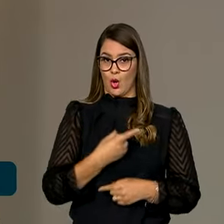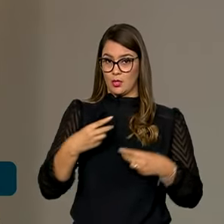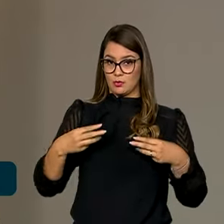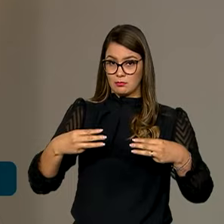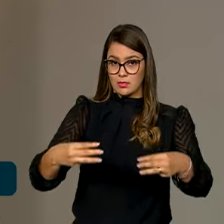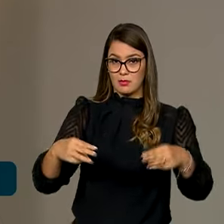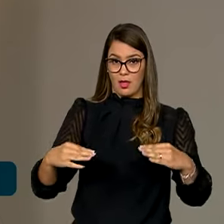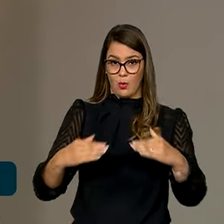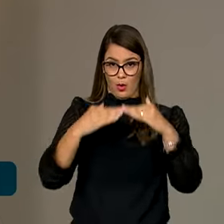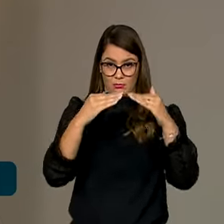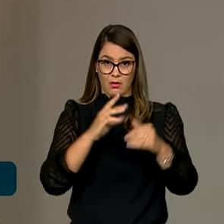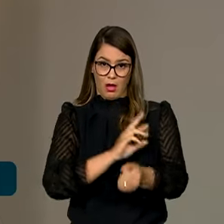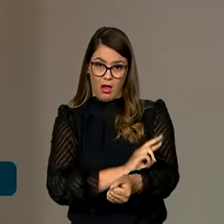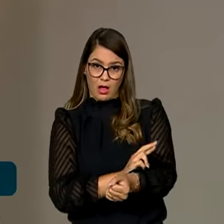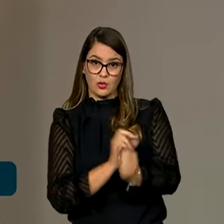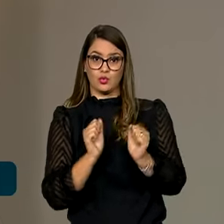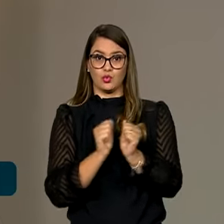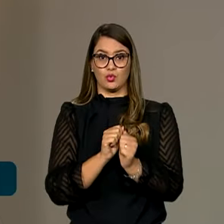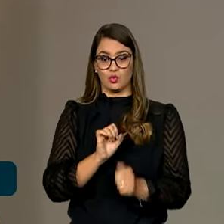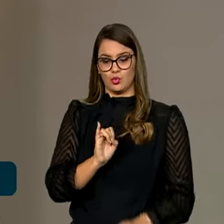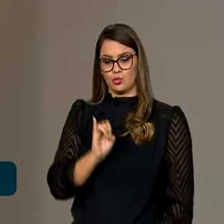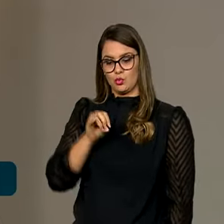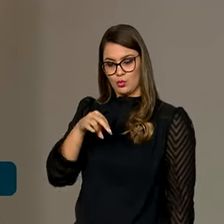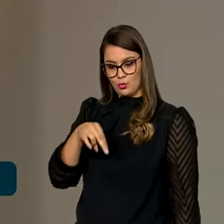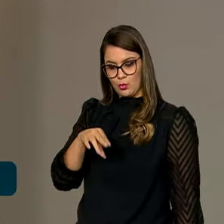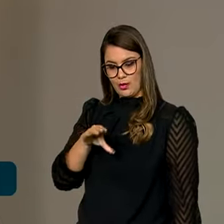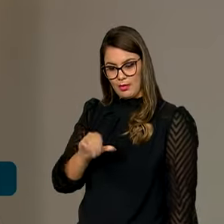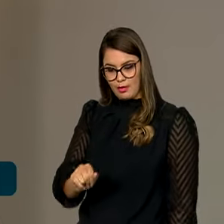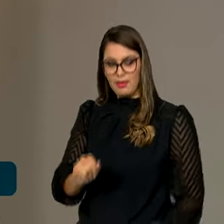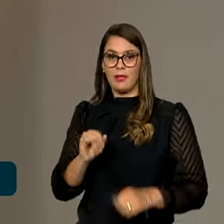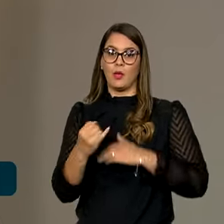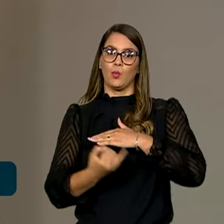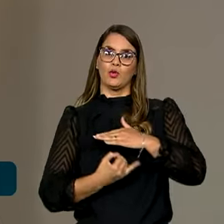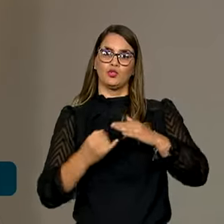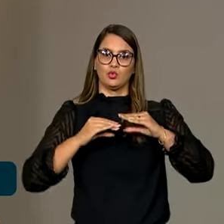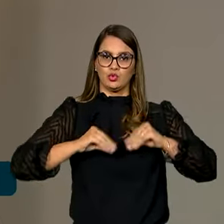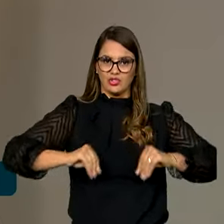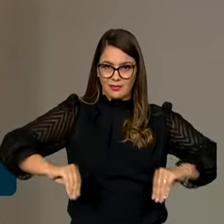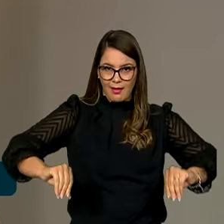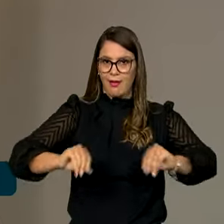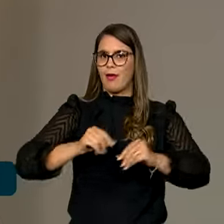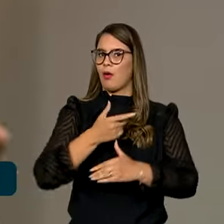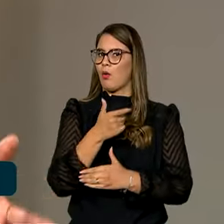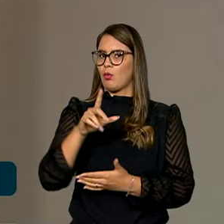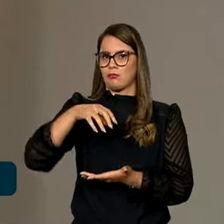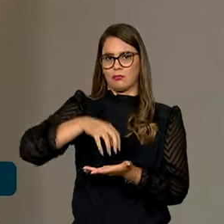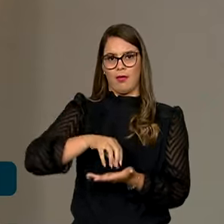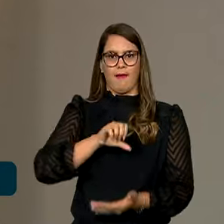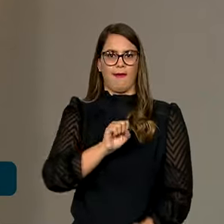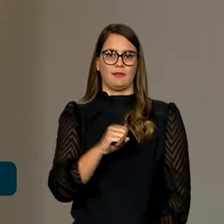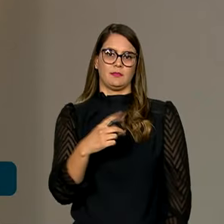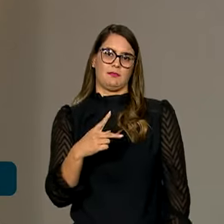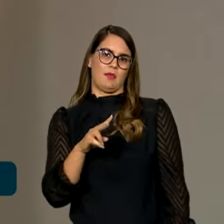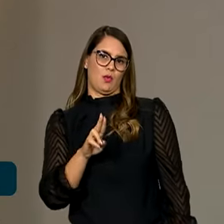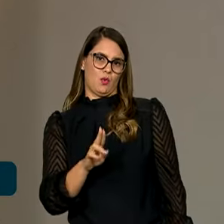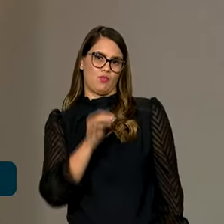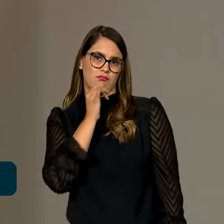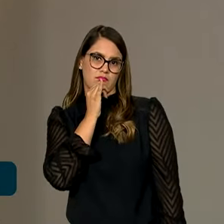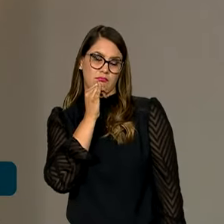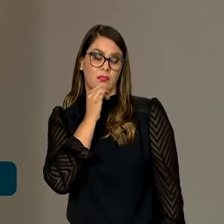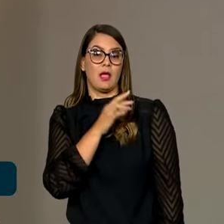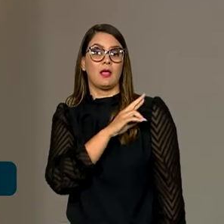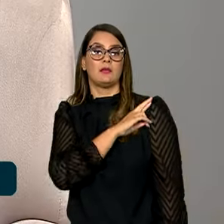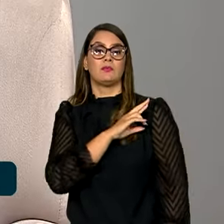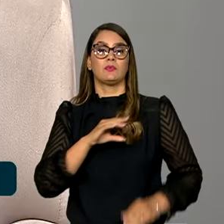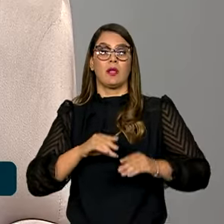Racial, estamos coordenando junto ao INCRA, Constituto de Terra e vários órgãos, como a SPU, por exemplo, responsável pelas terras